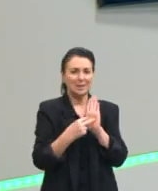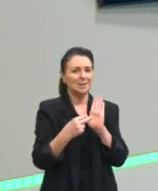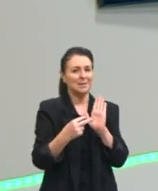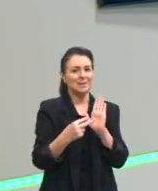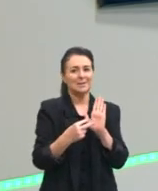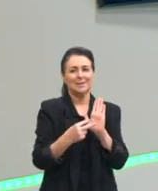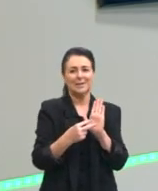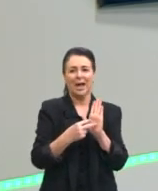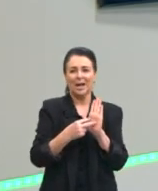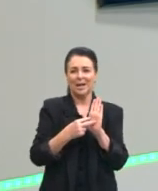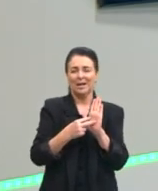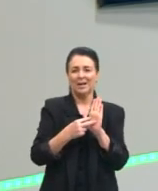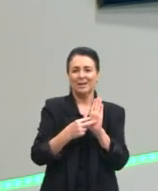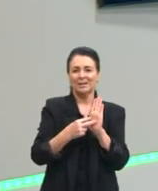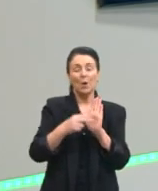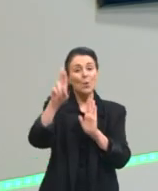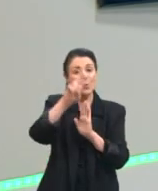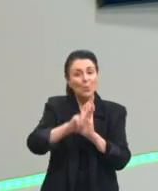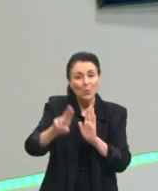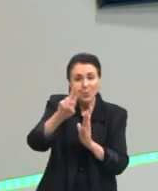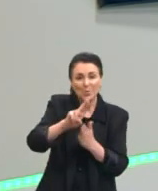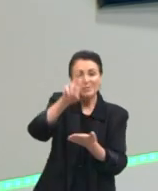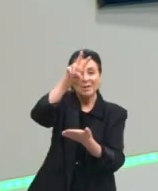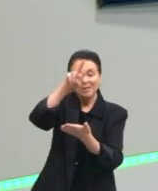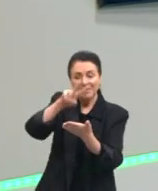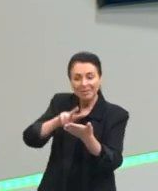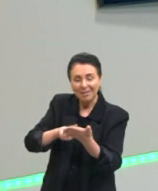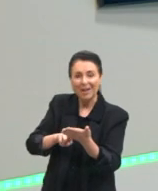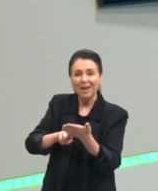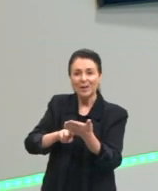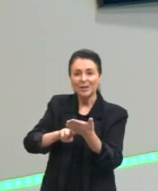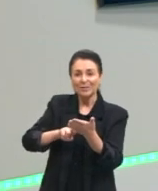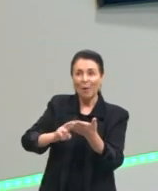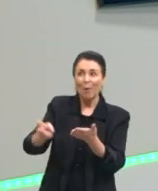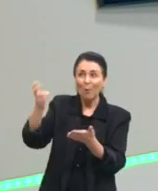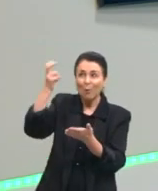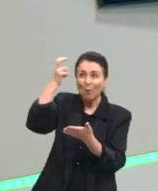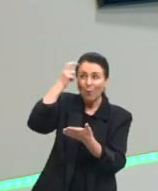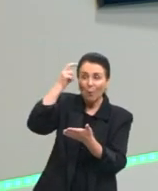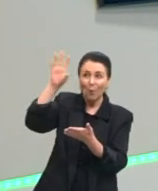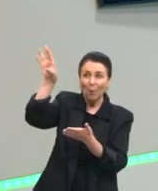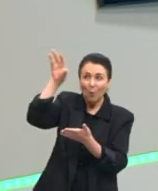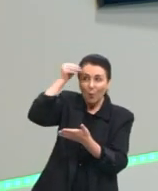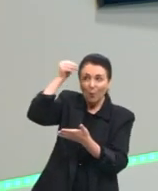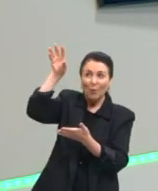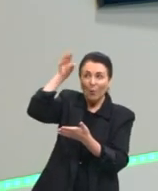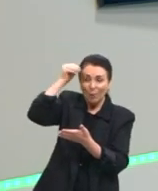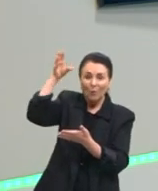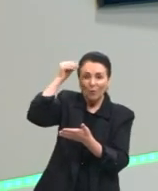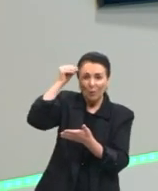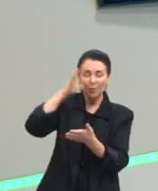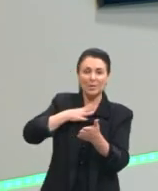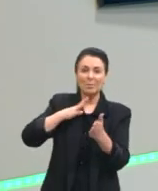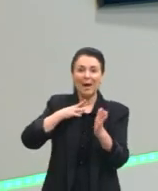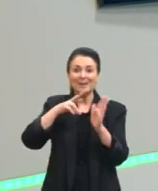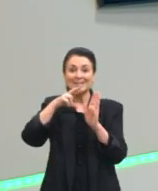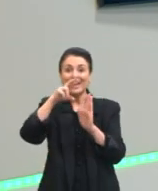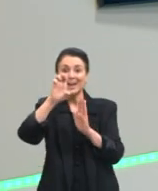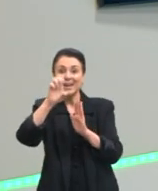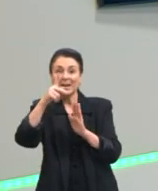recolham esse material e enchem a bagagem cultural de vocês. Vocês vão ver que quanto mais bagagem, quanto mais